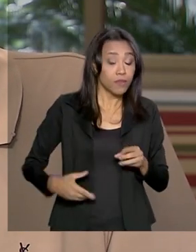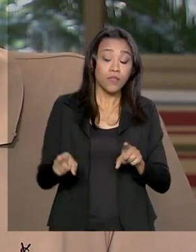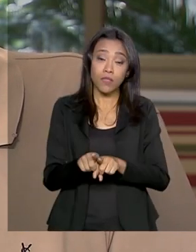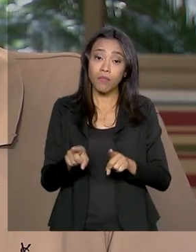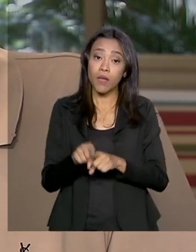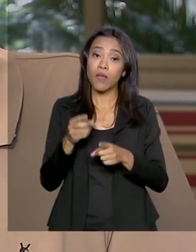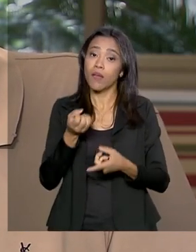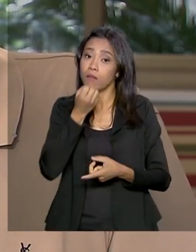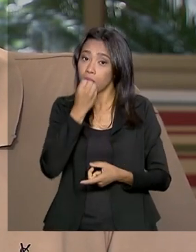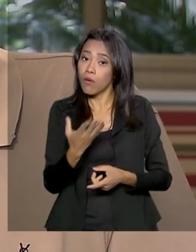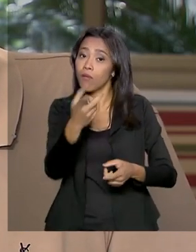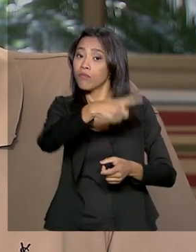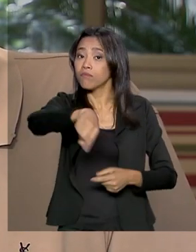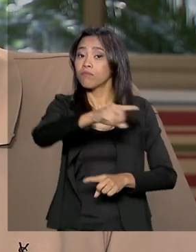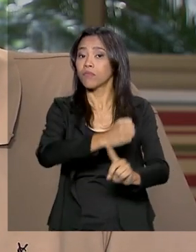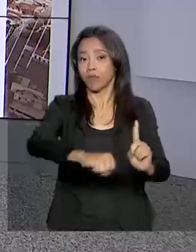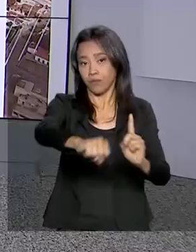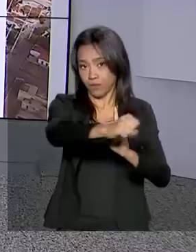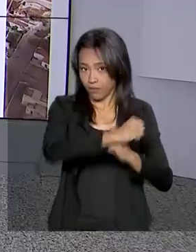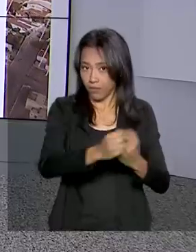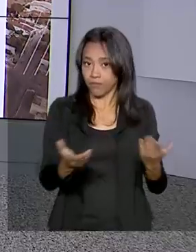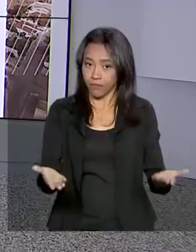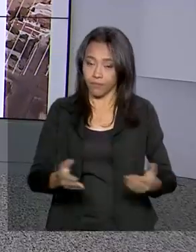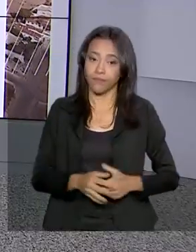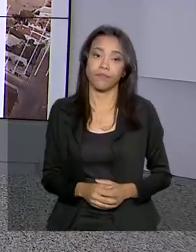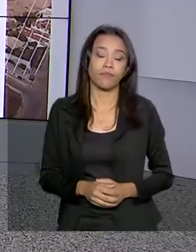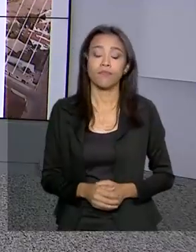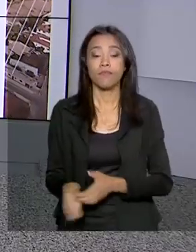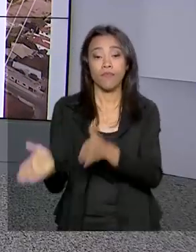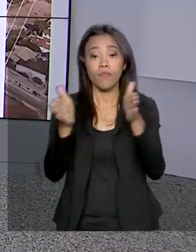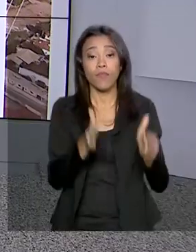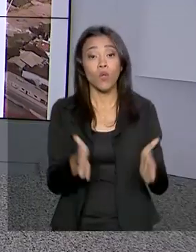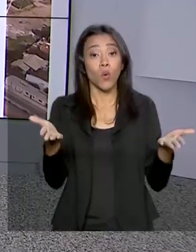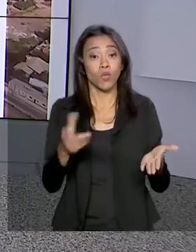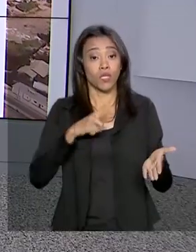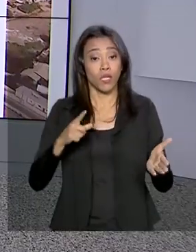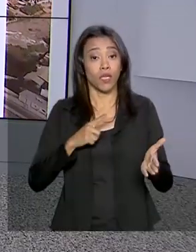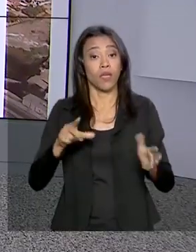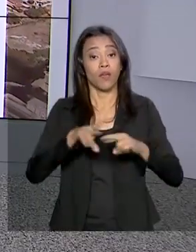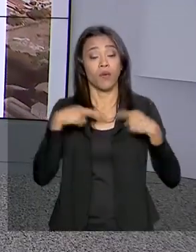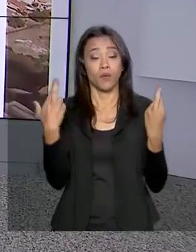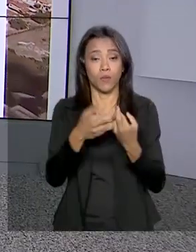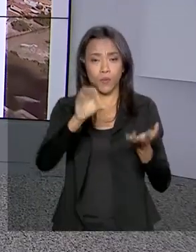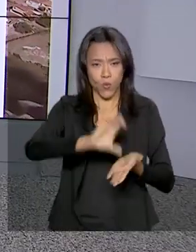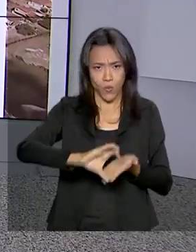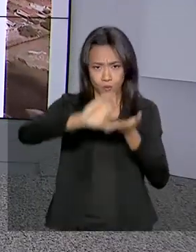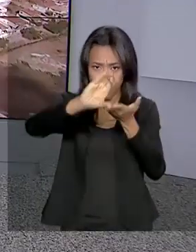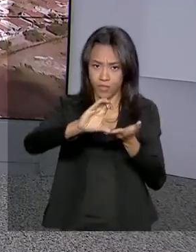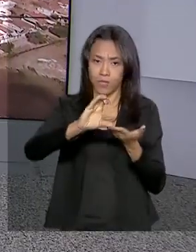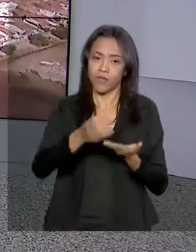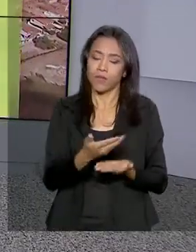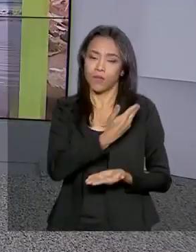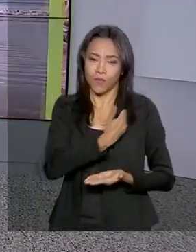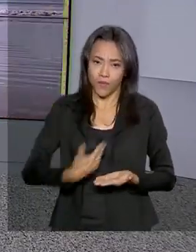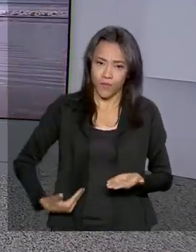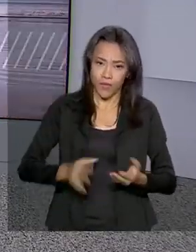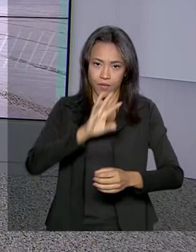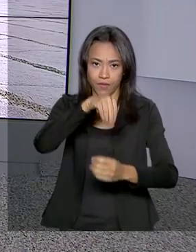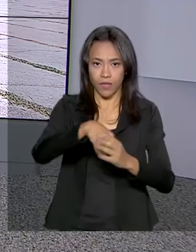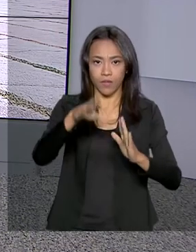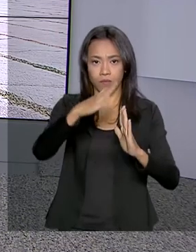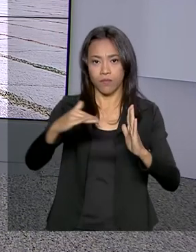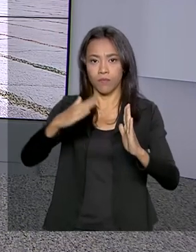benéfica à sociedade como um todo. E hoje tem reunião do Conselho de Governo no Palácio da Alvorada. Vamos até lá